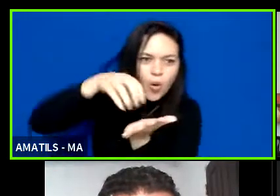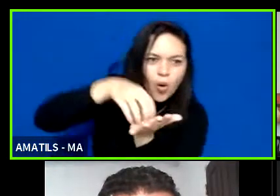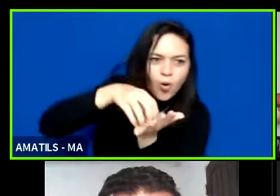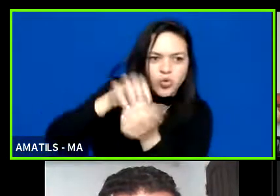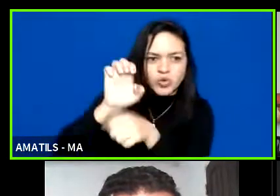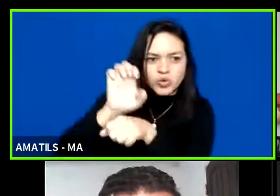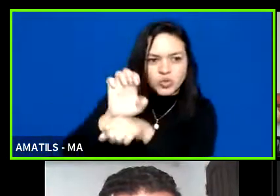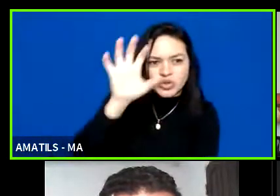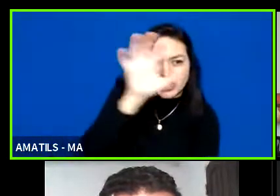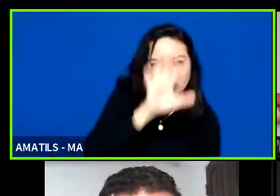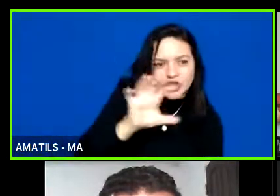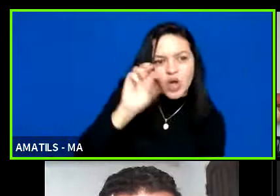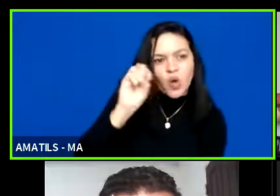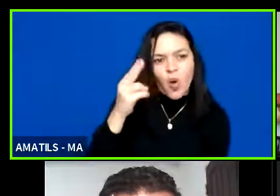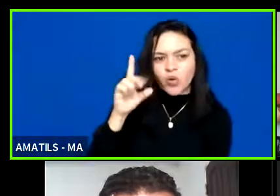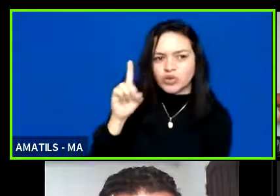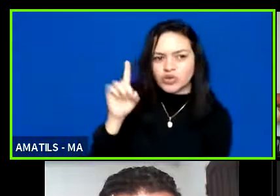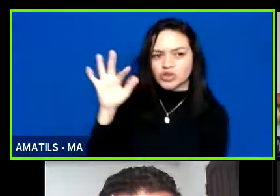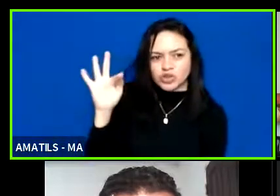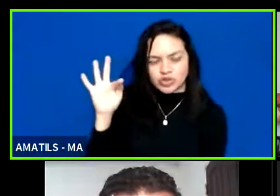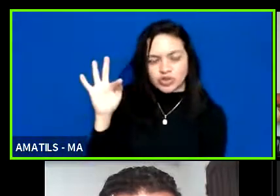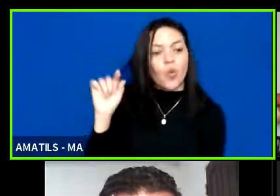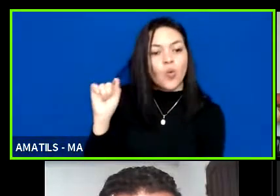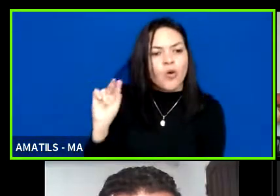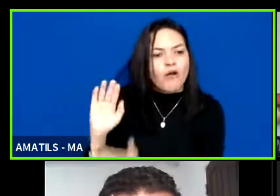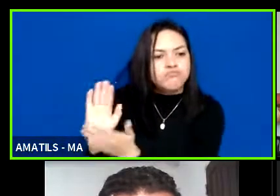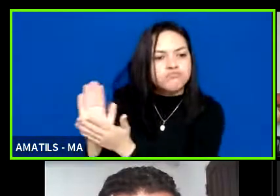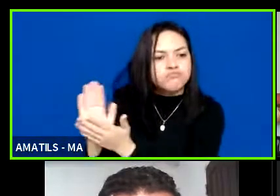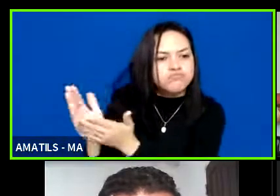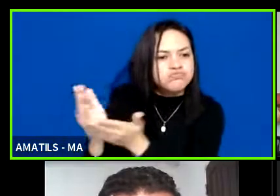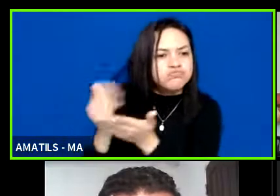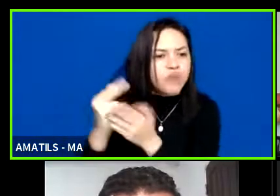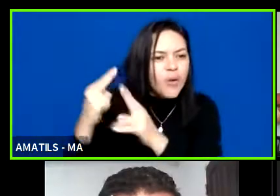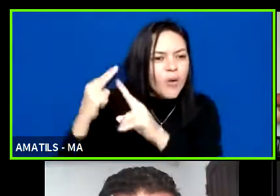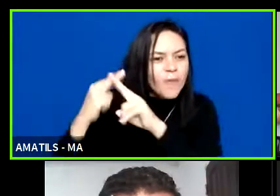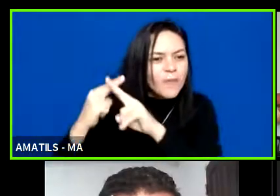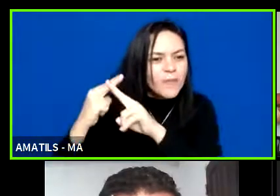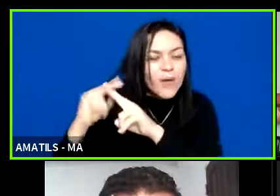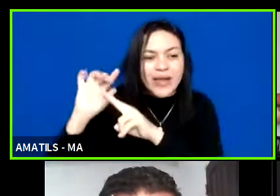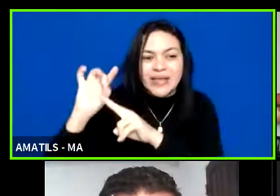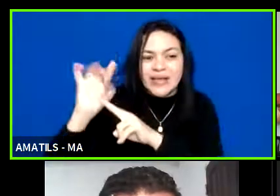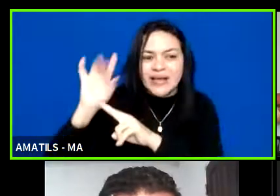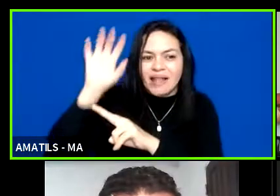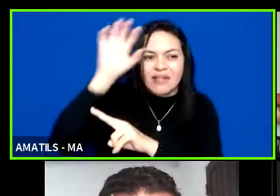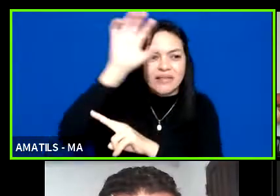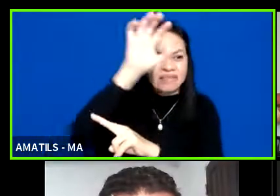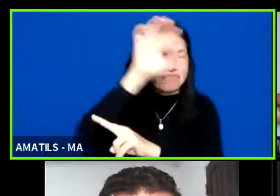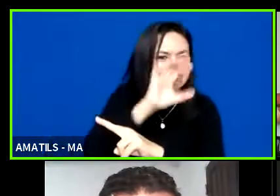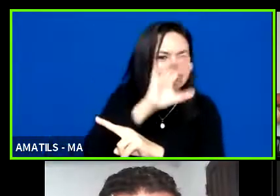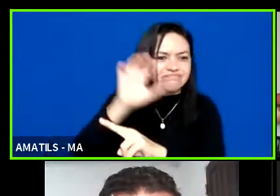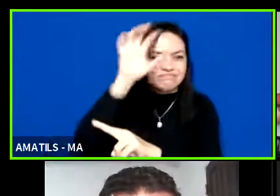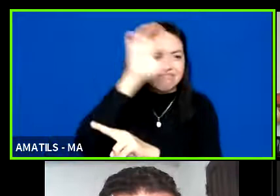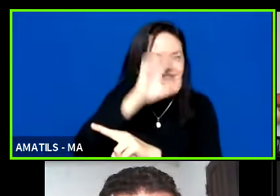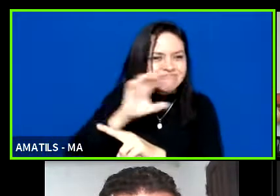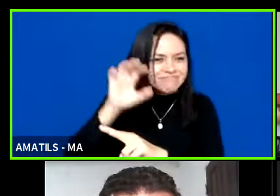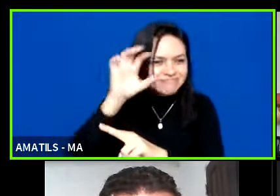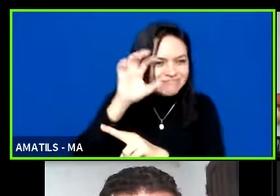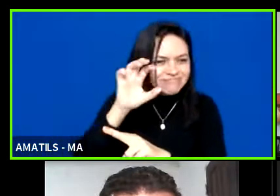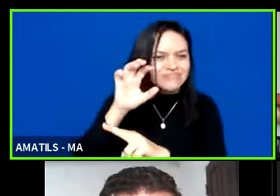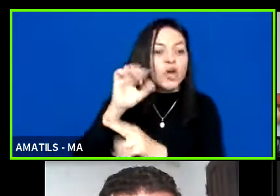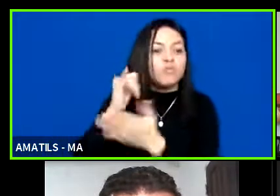proporcionalmente ao montante das apostas efetuadas em cada unidade federativa para aplicação